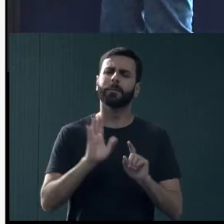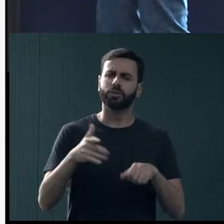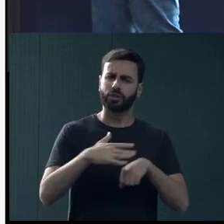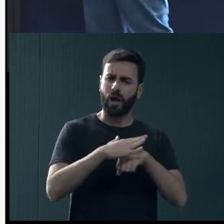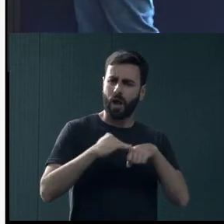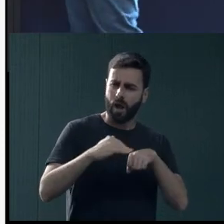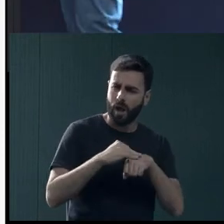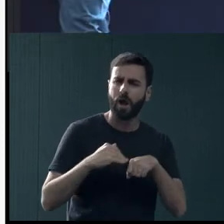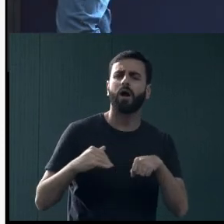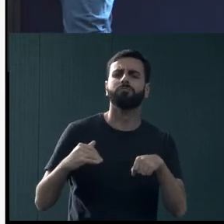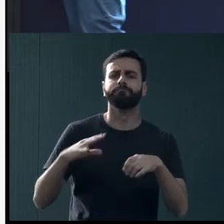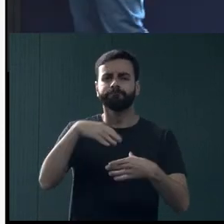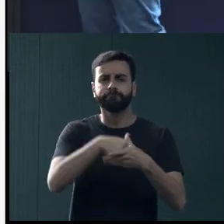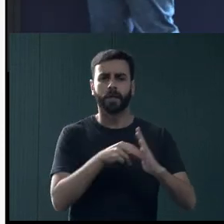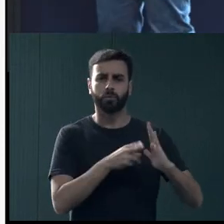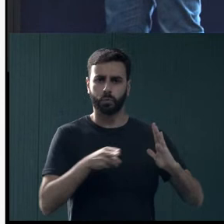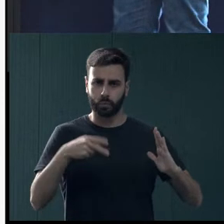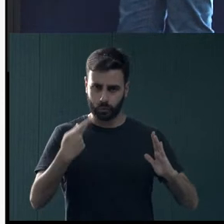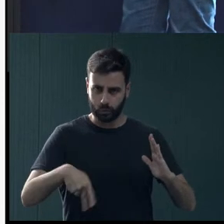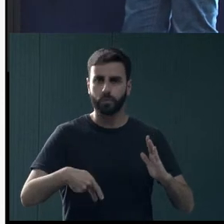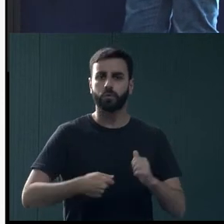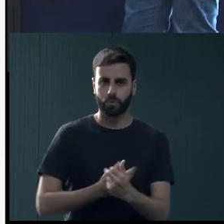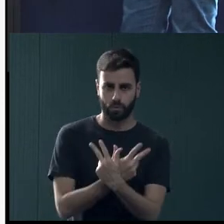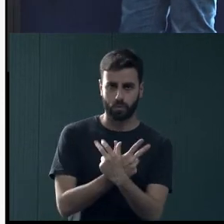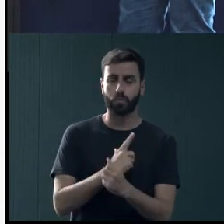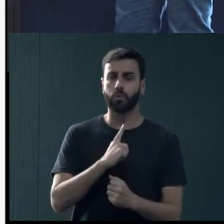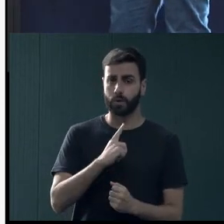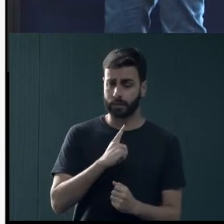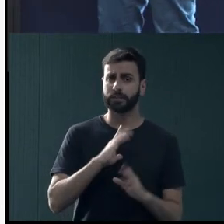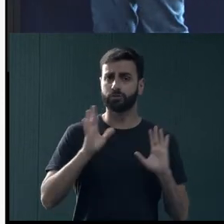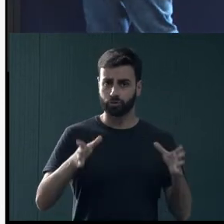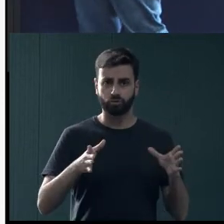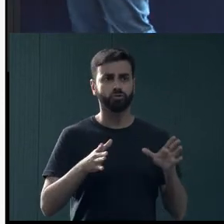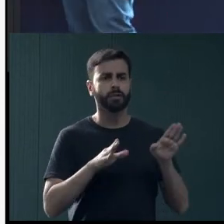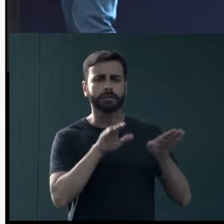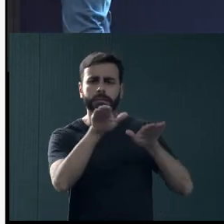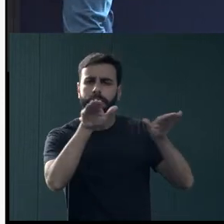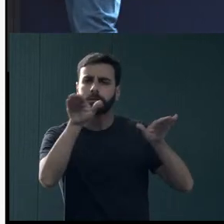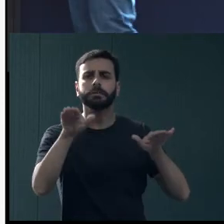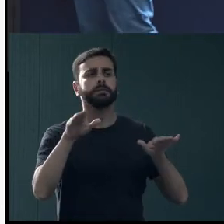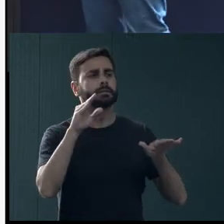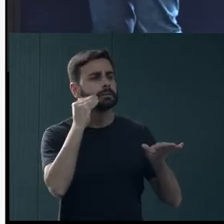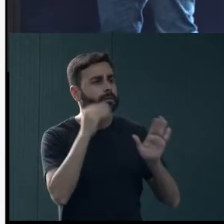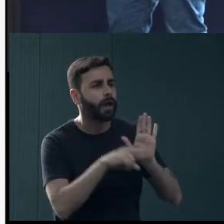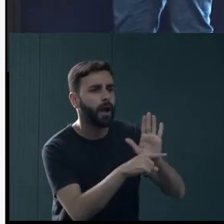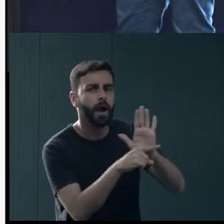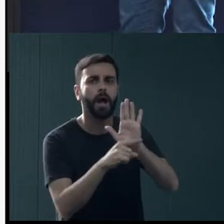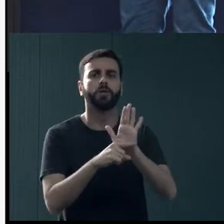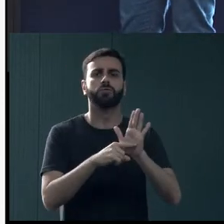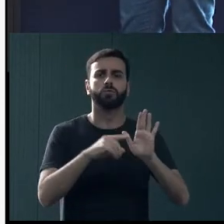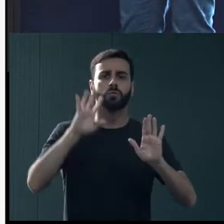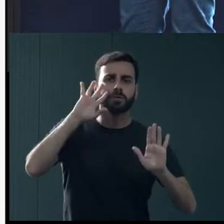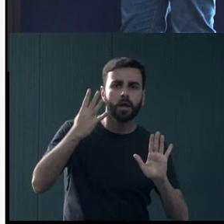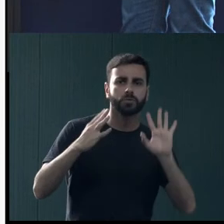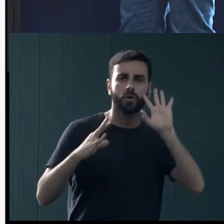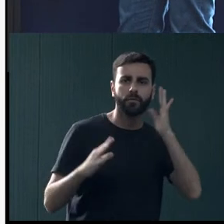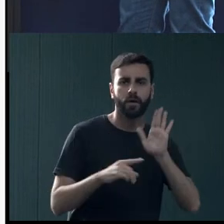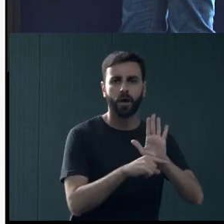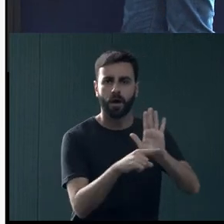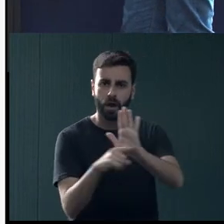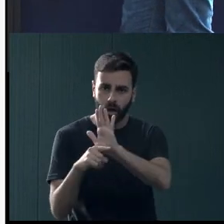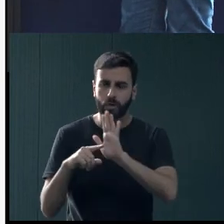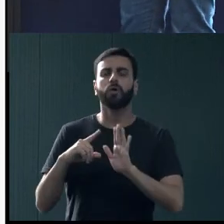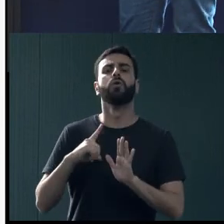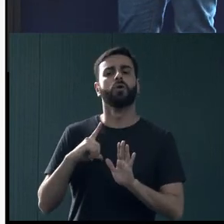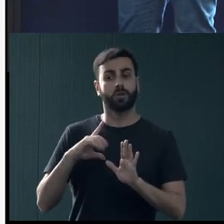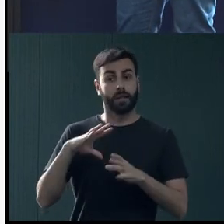fazendo também nas moradias estudantis, que tem um grupo que está fazendo escuta, mediando conflitos e outras questões que a gente vai incluir